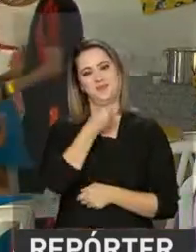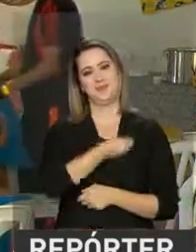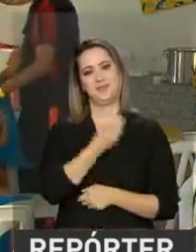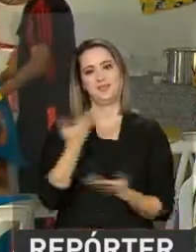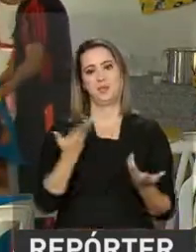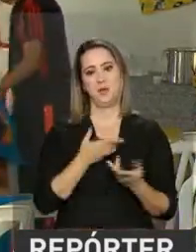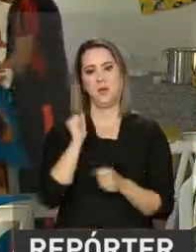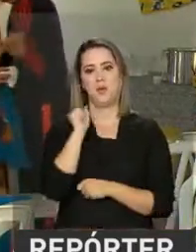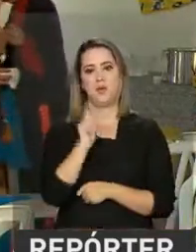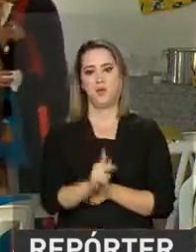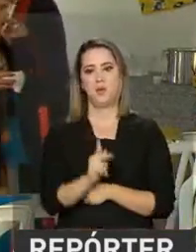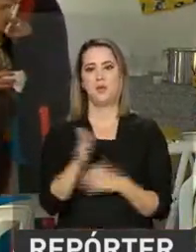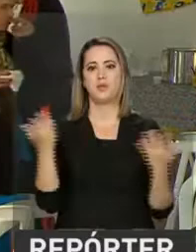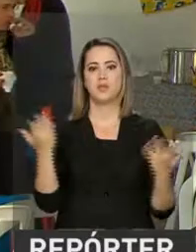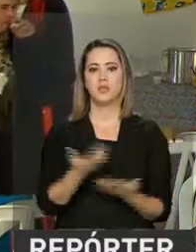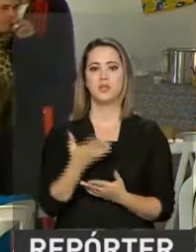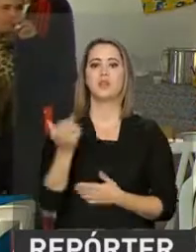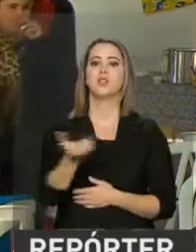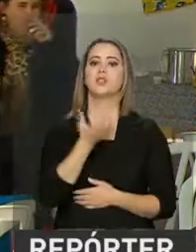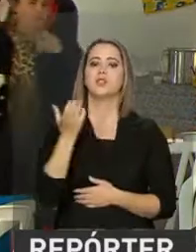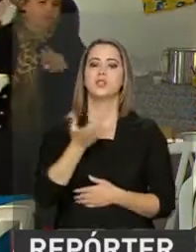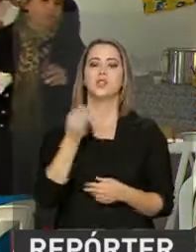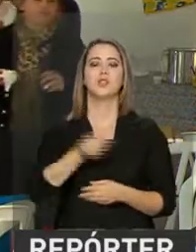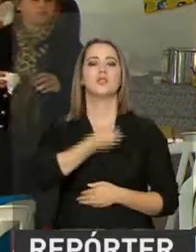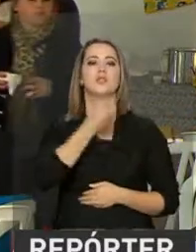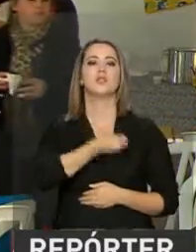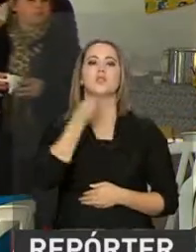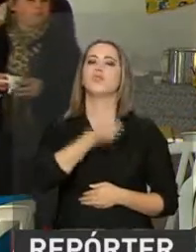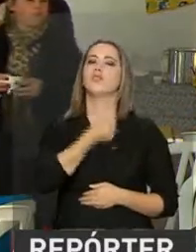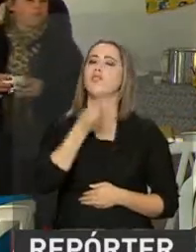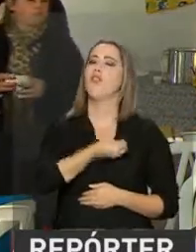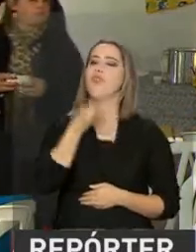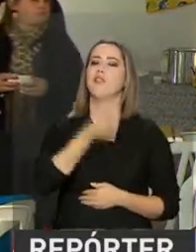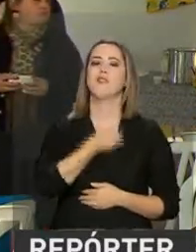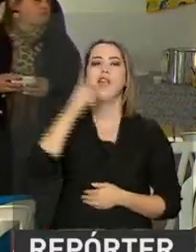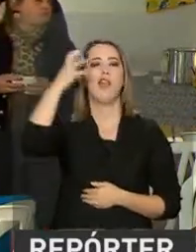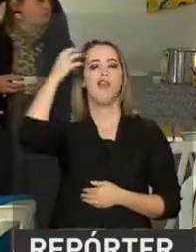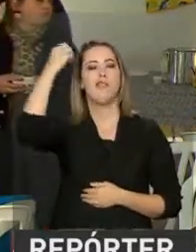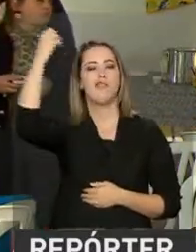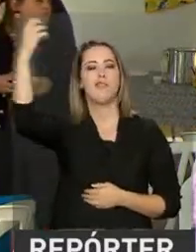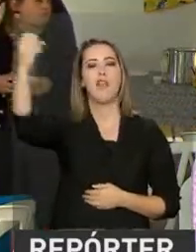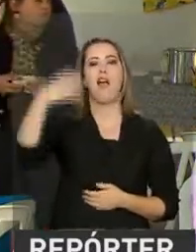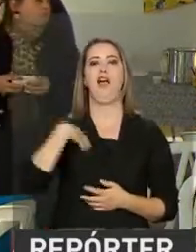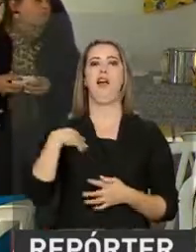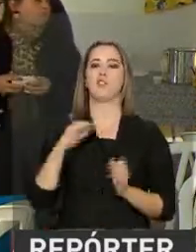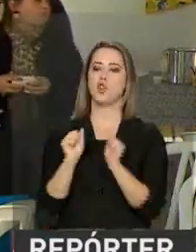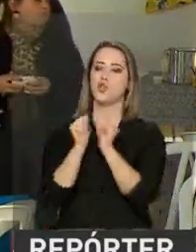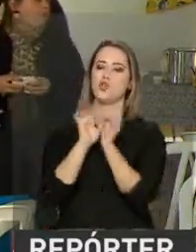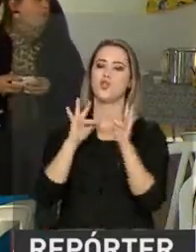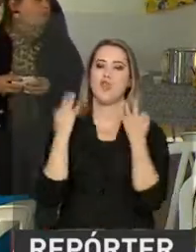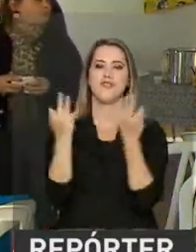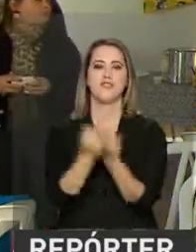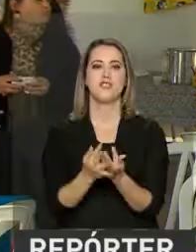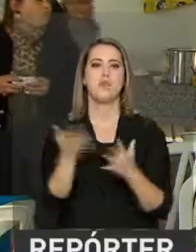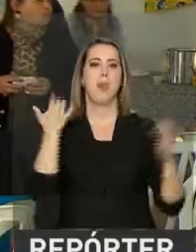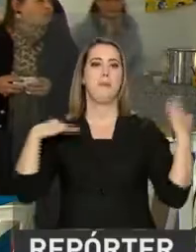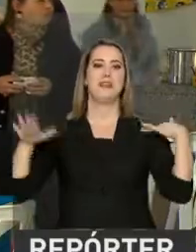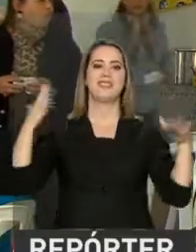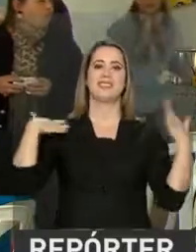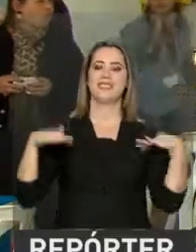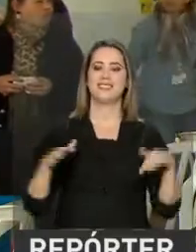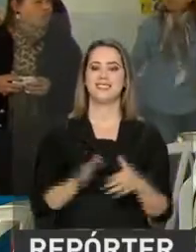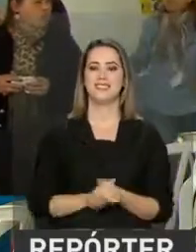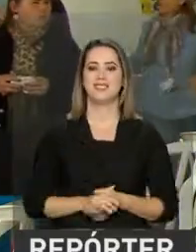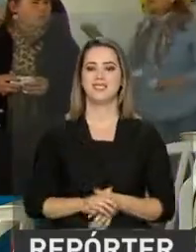Aposentei recentemente, então eu quero curtir a vida do idado. Viajar, curtir a família, passear mesmo.